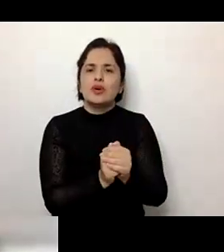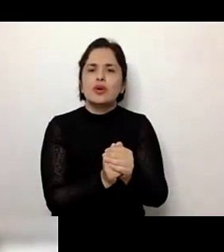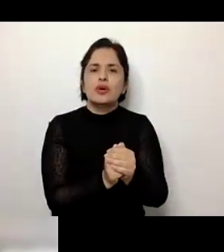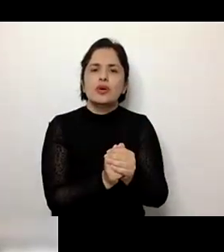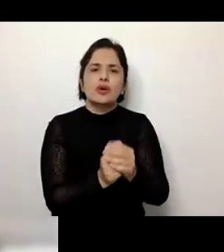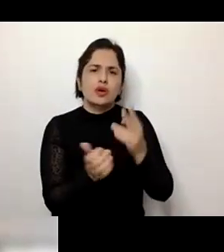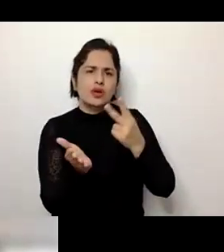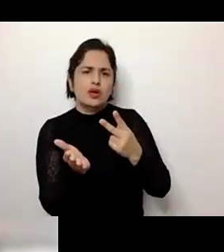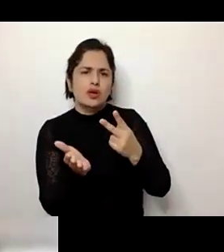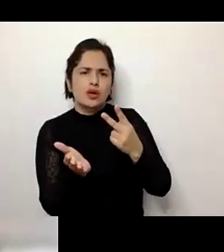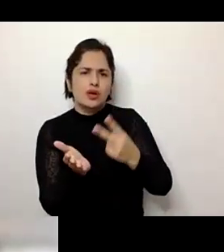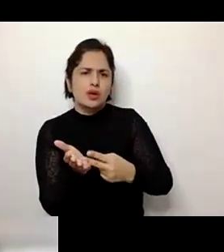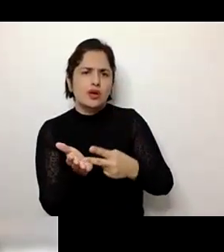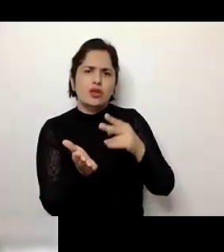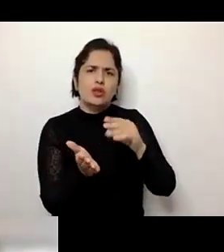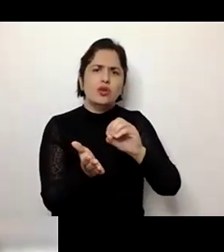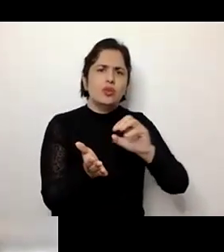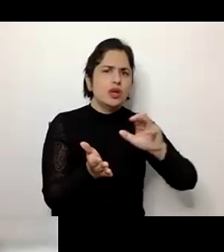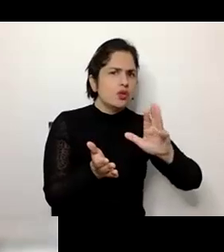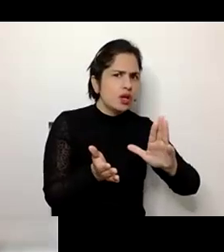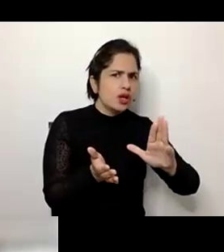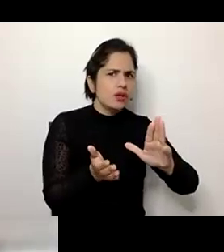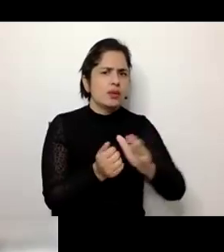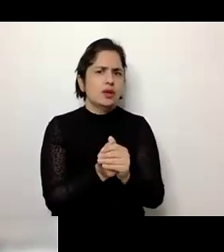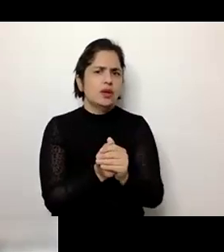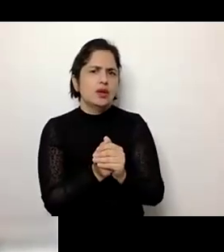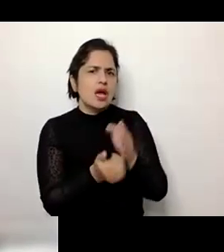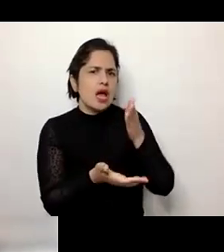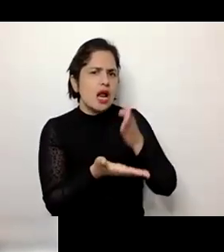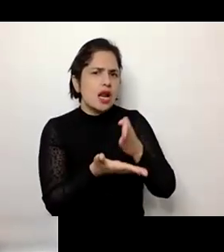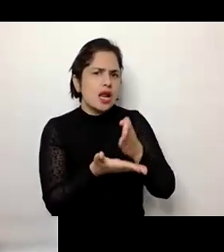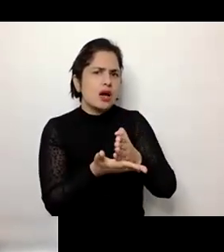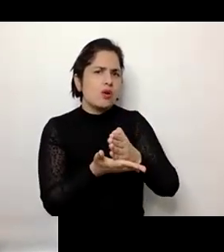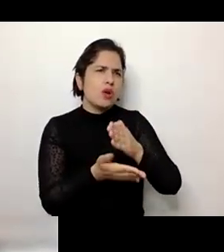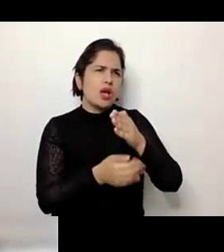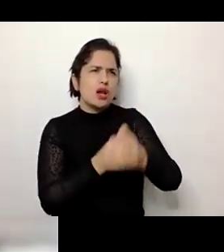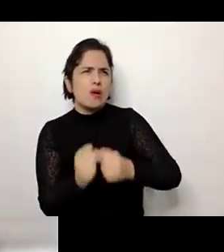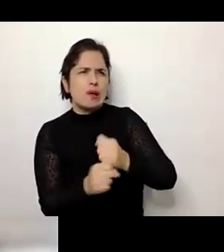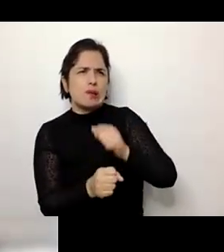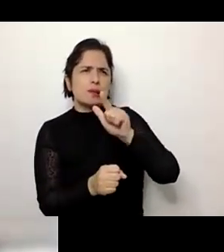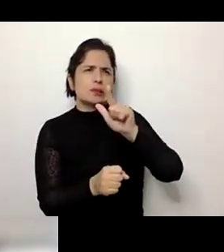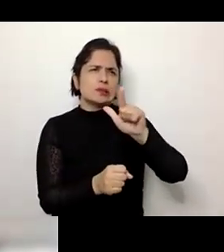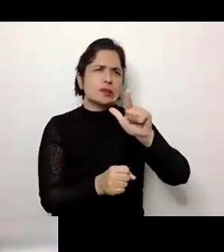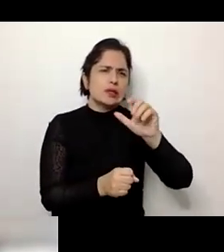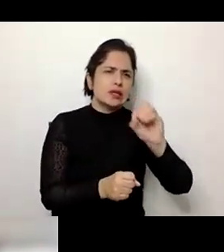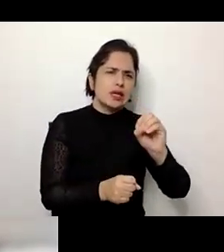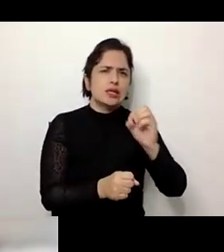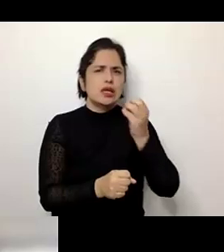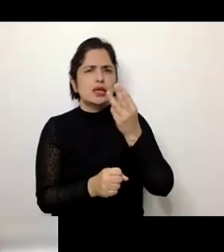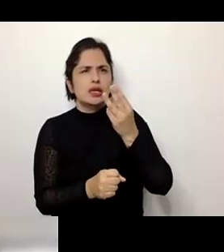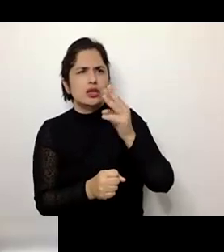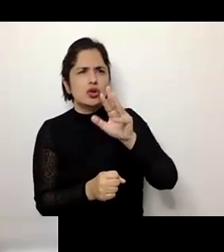2009, eles frequentaram escola na década de 70, 80, 90,